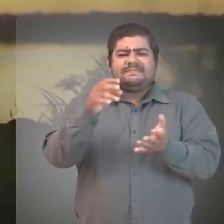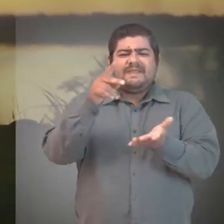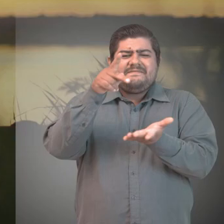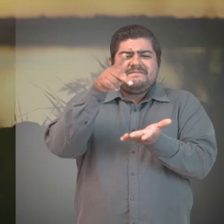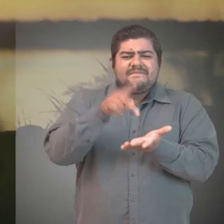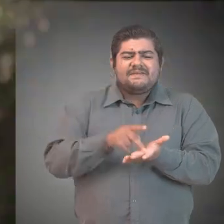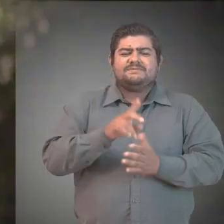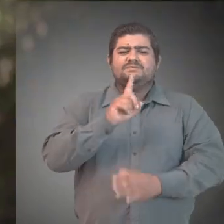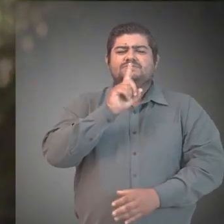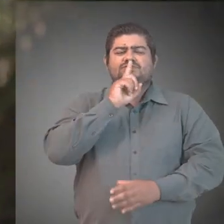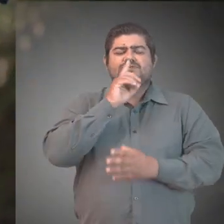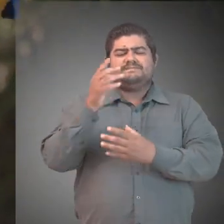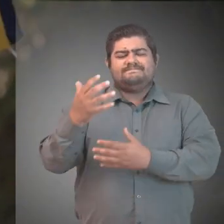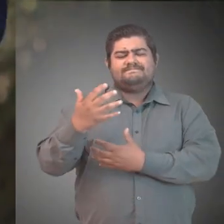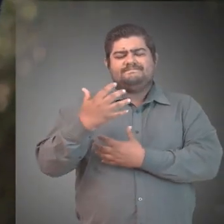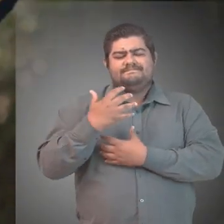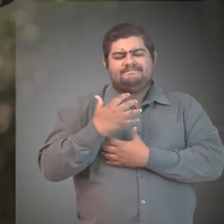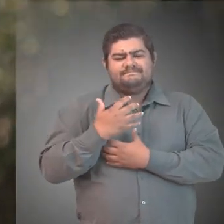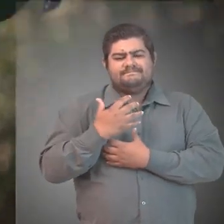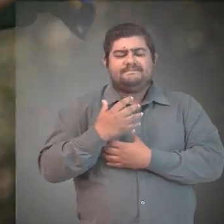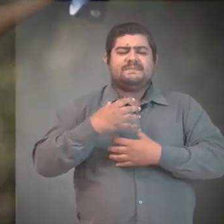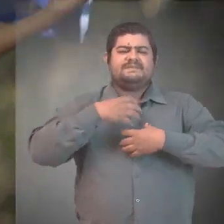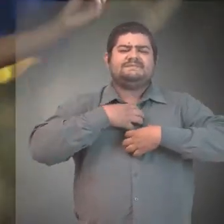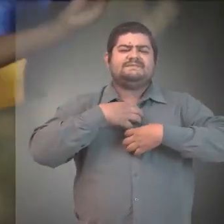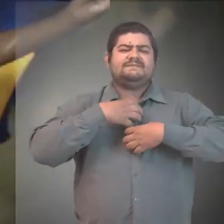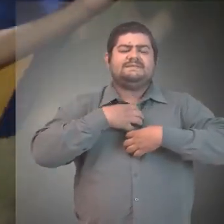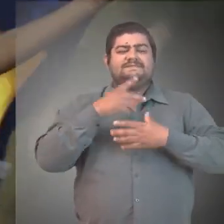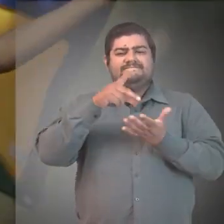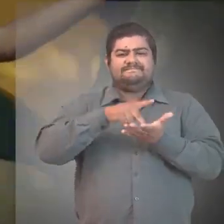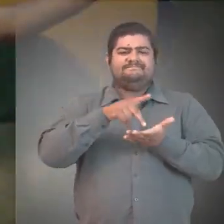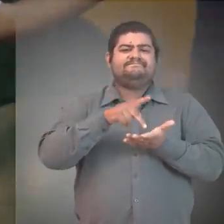tem a nossa cara. Abraço e Rondônia.